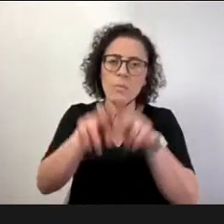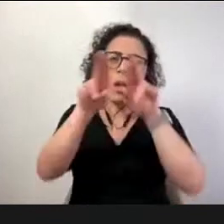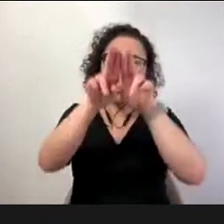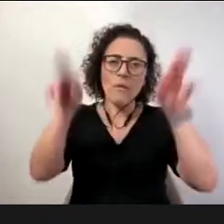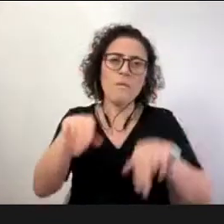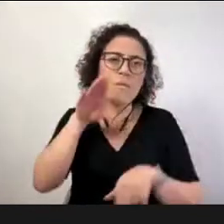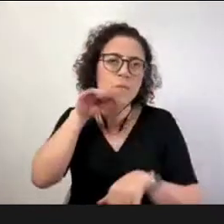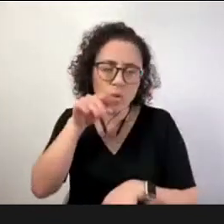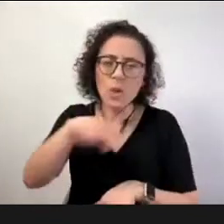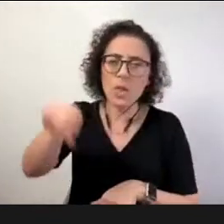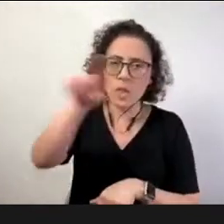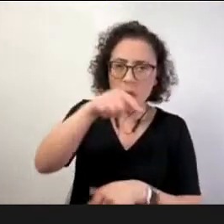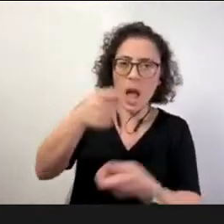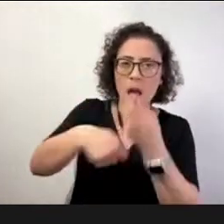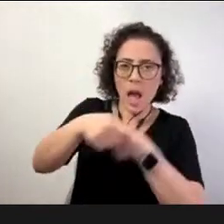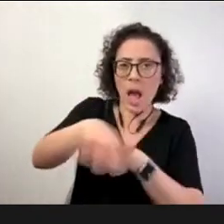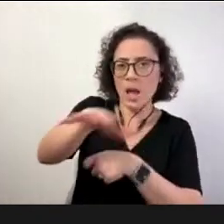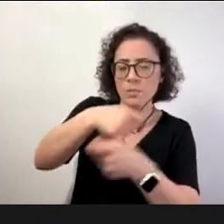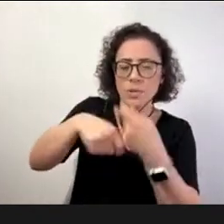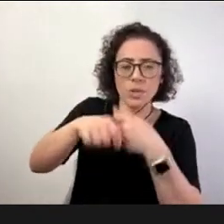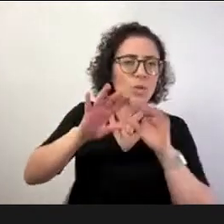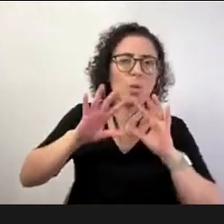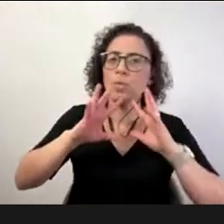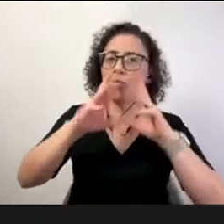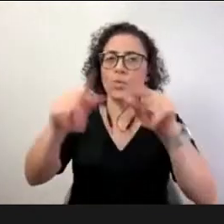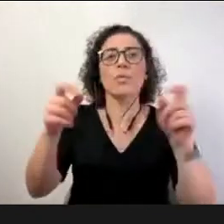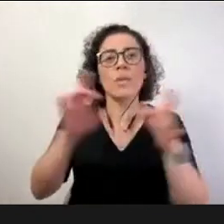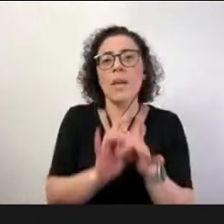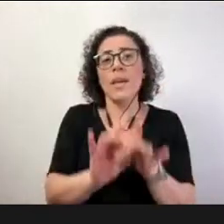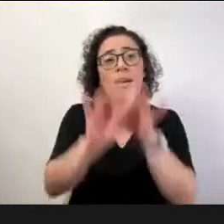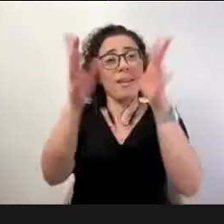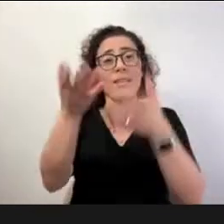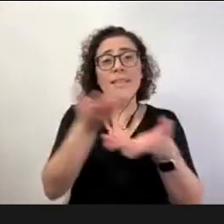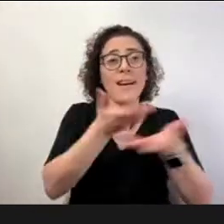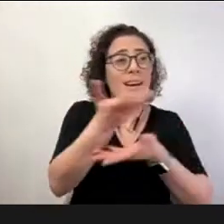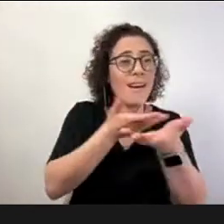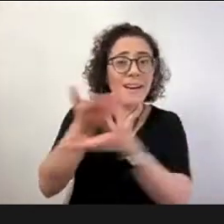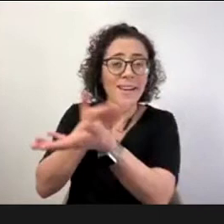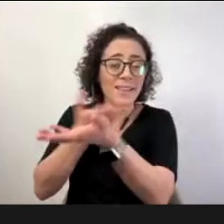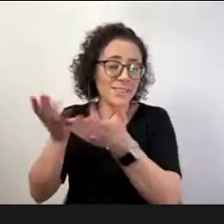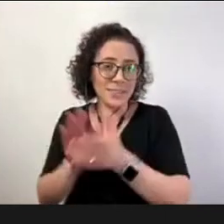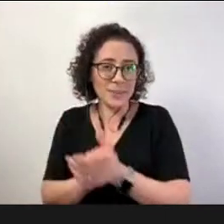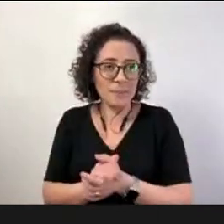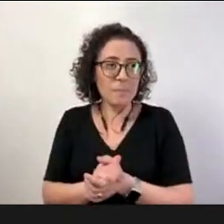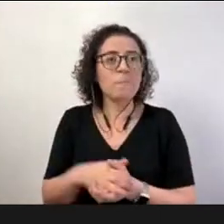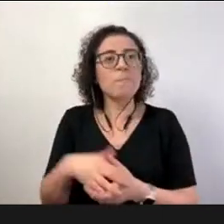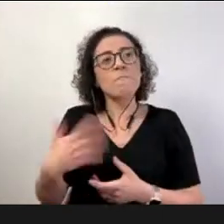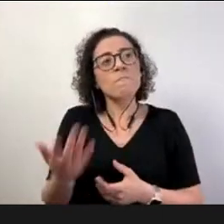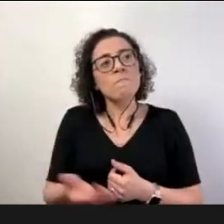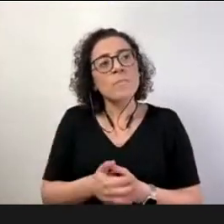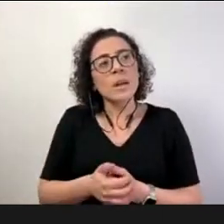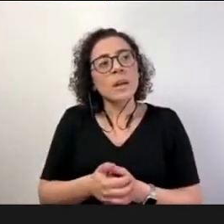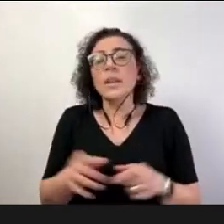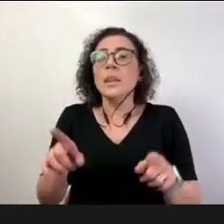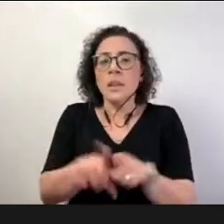que estão nas escolas então é um pouco do pensamento que a gente tem claro que junto com isso trabalhamos